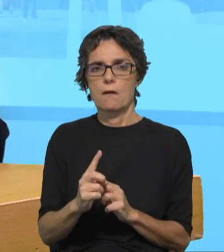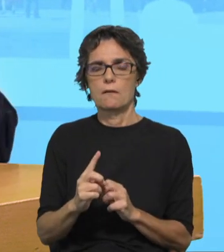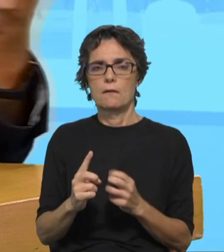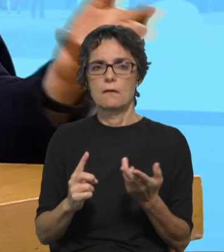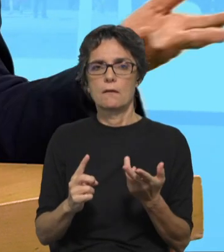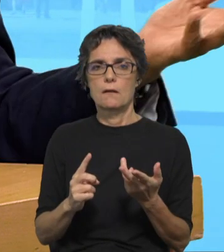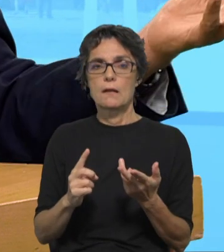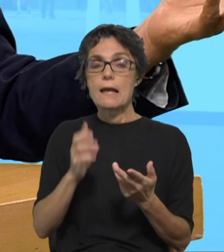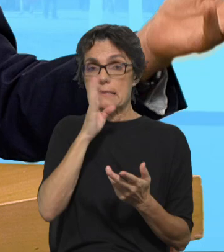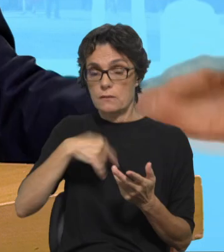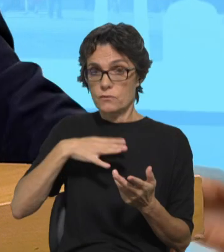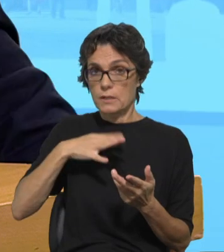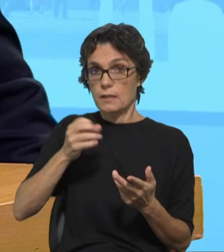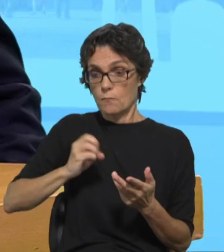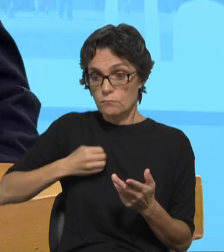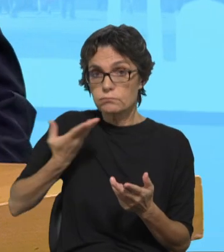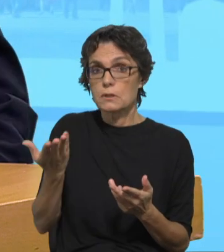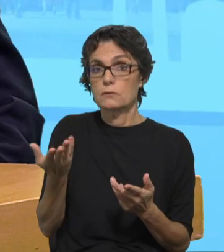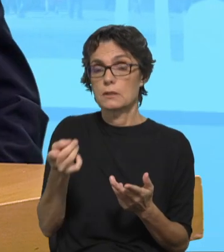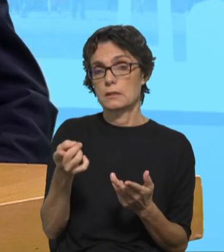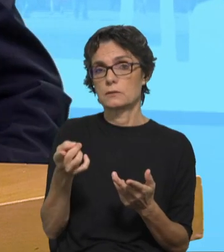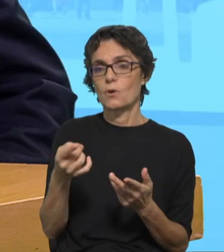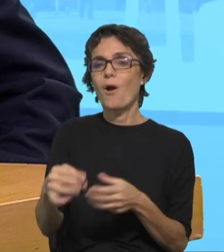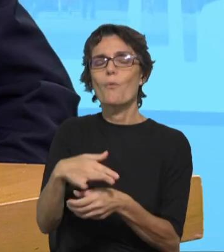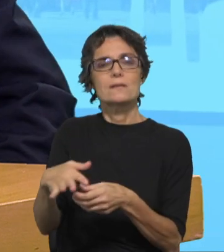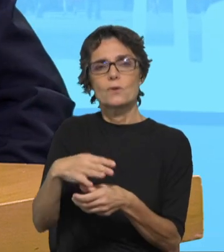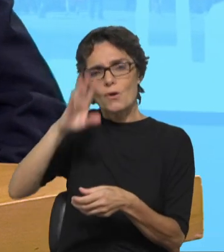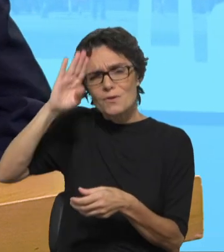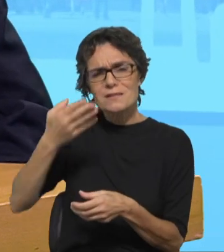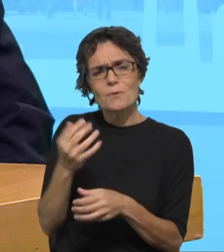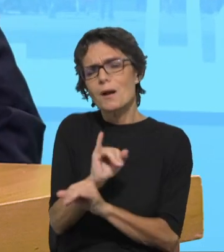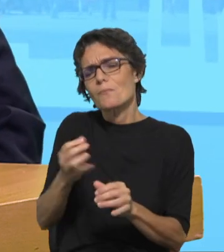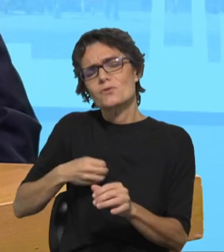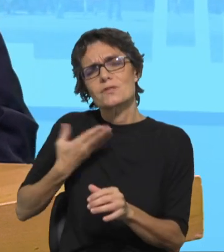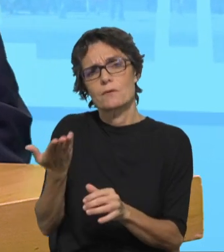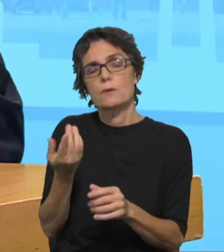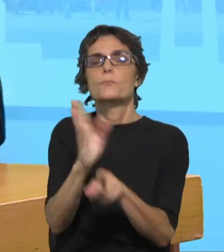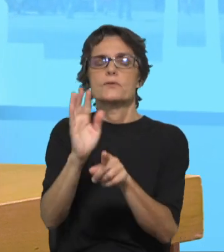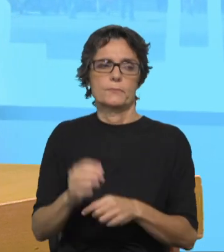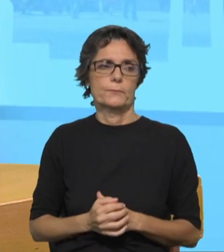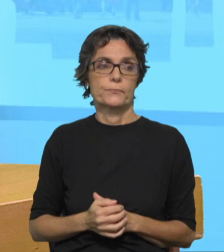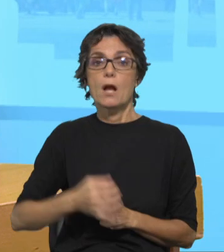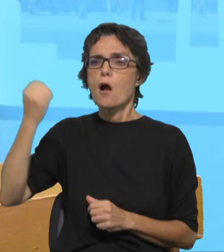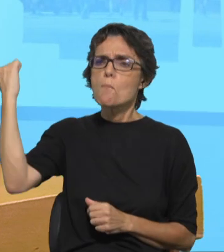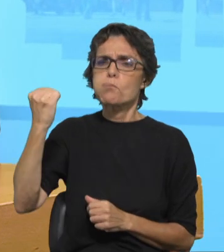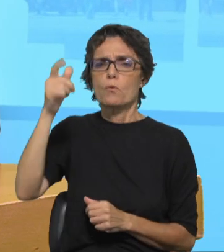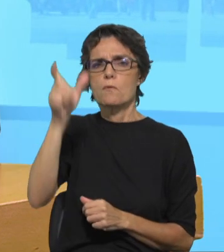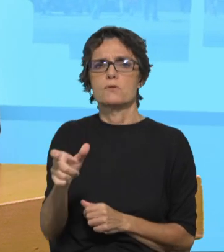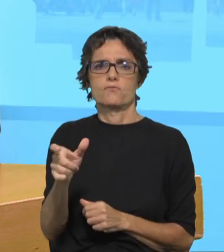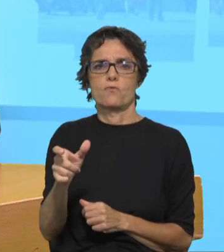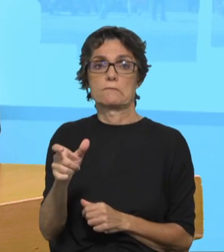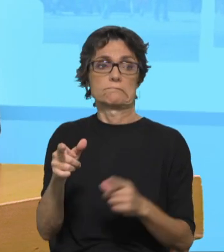pela sua própria natureza, são imperdoáveis. Mata-se uma pessoa, 20 anos na prisão